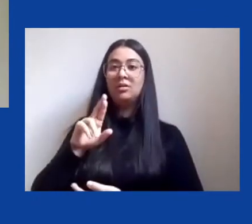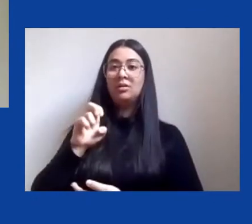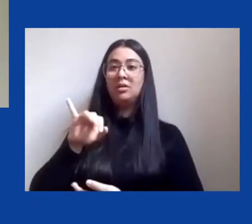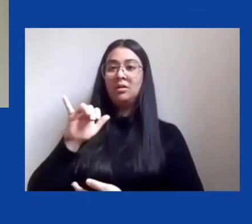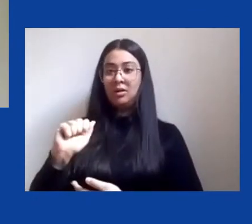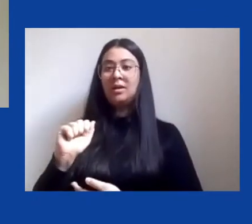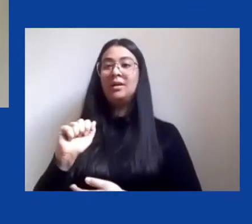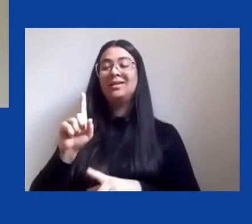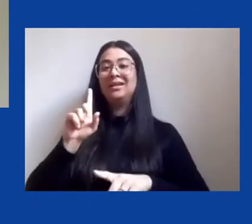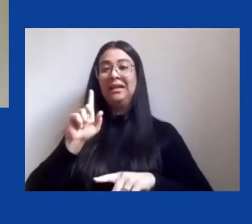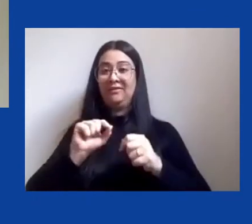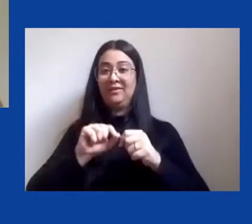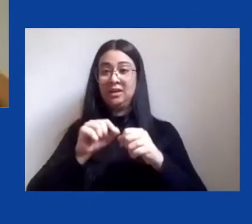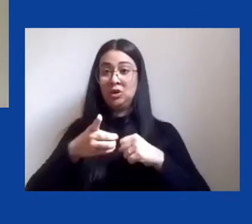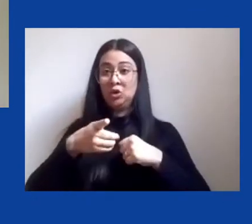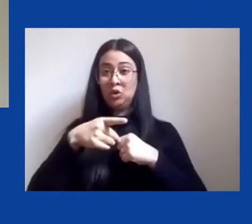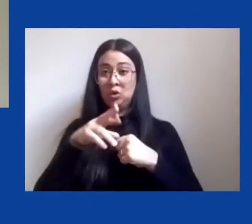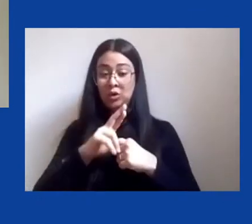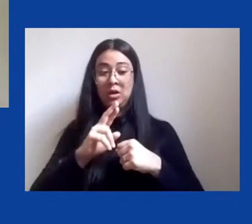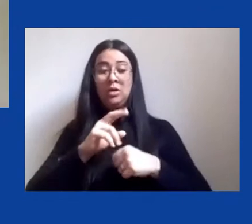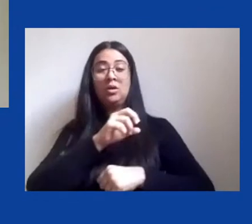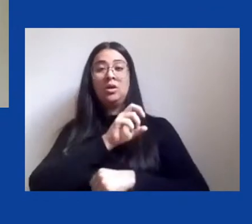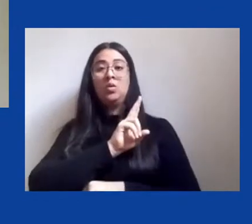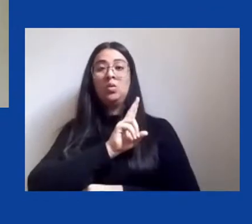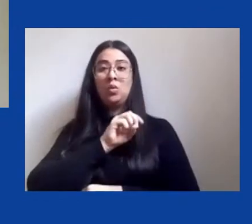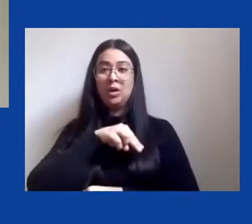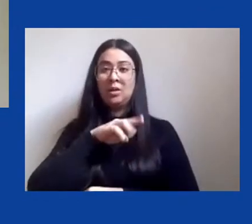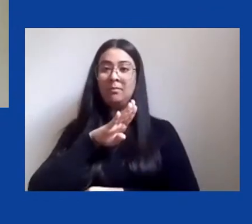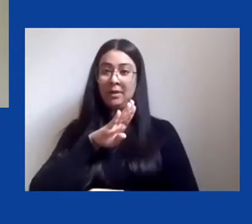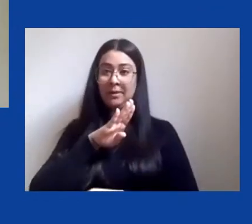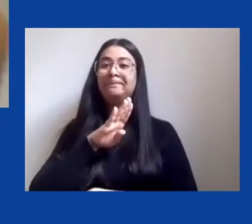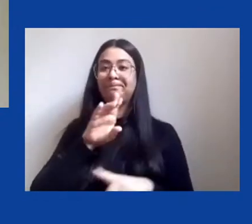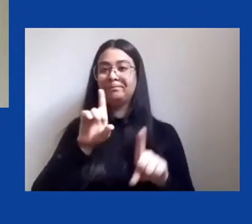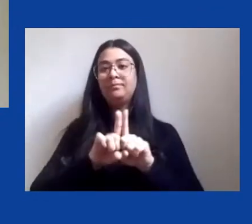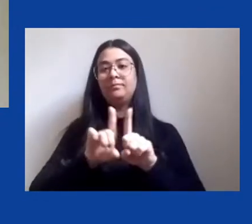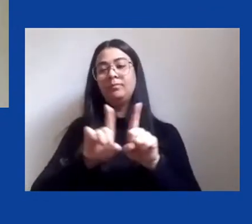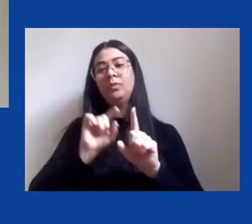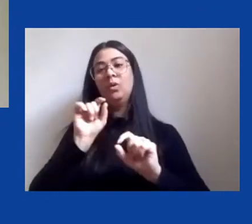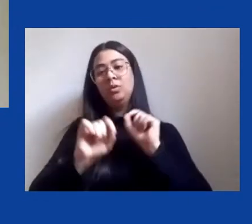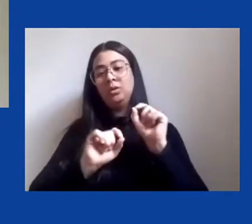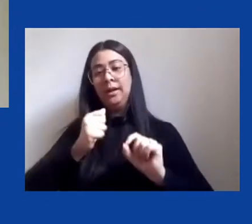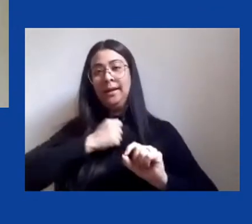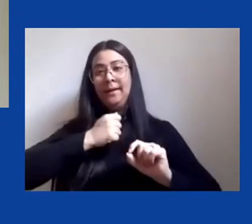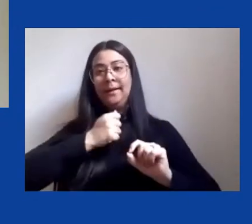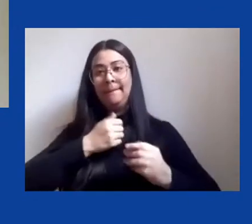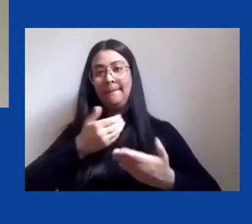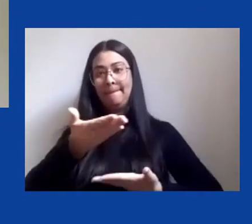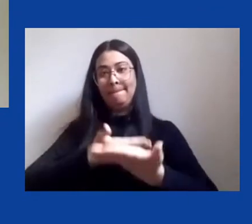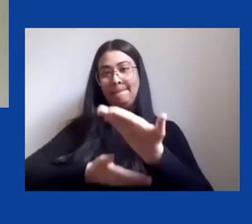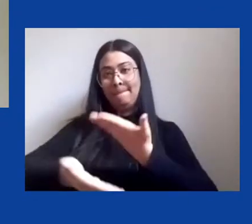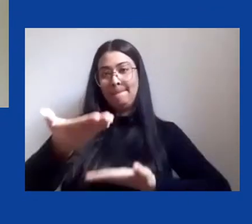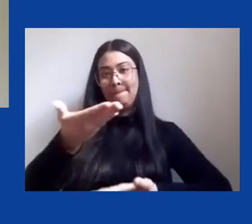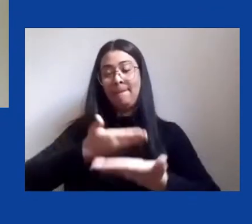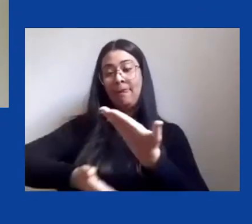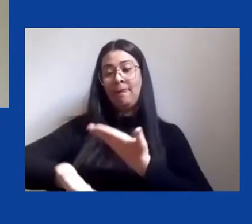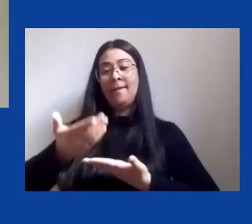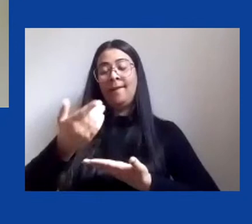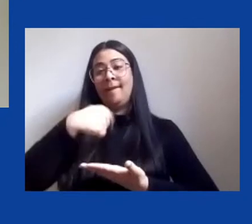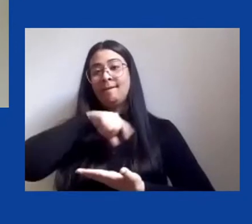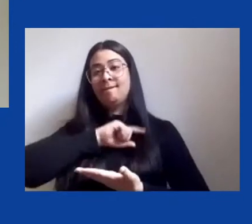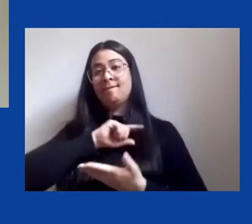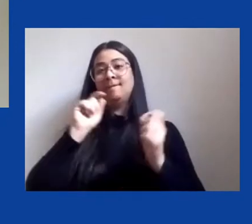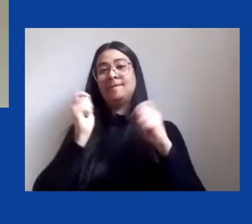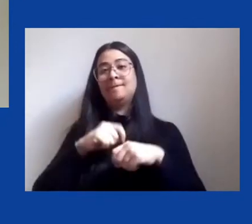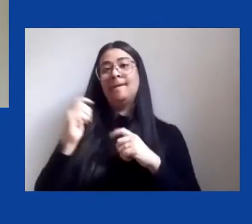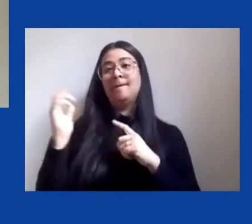aqui da UNB, Luisa Molina, que nos interpelam por uma antropologia mutuamente implicada com nossos interlocutores de pesquisa